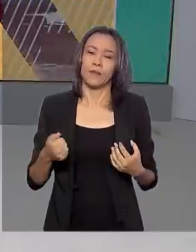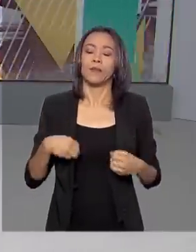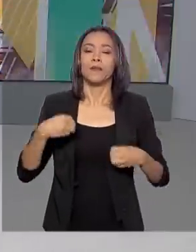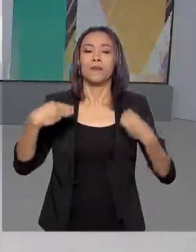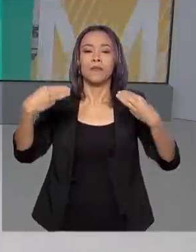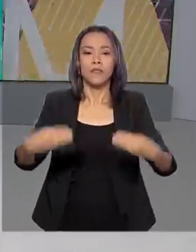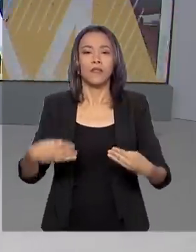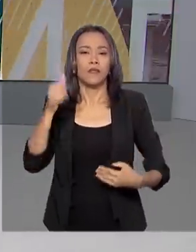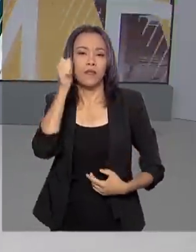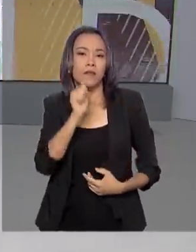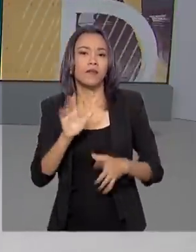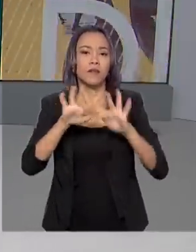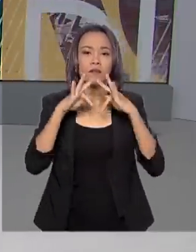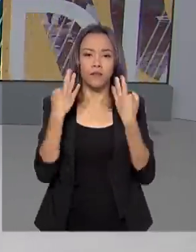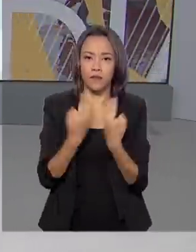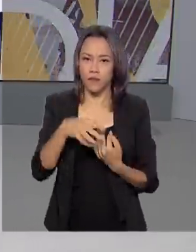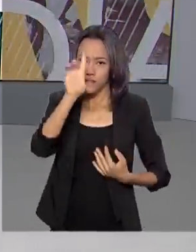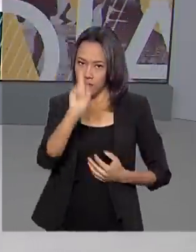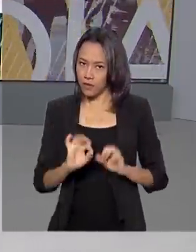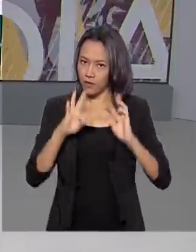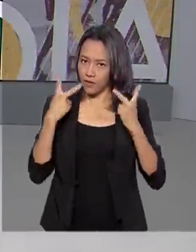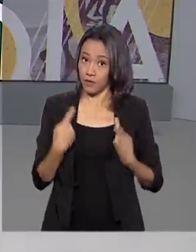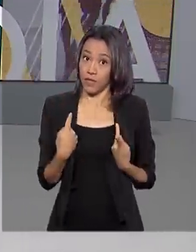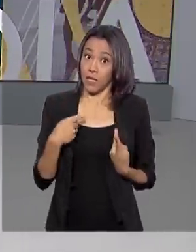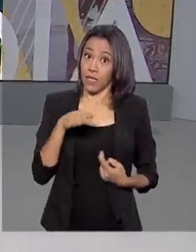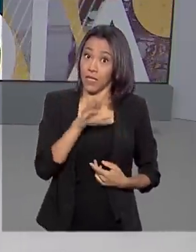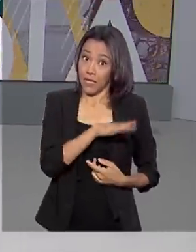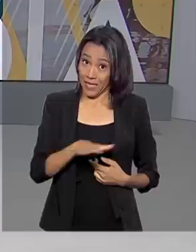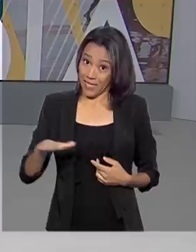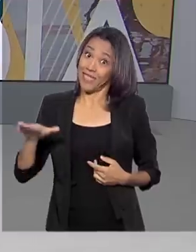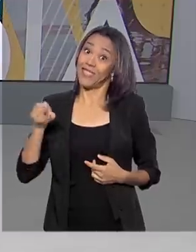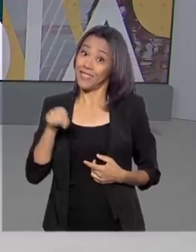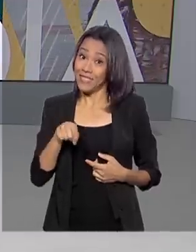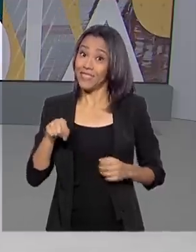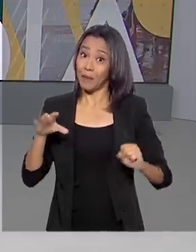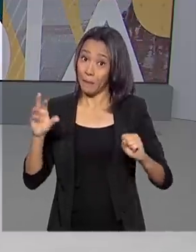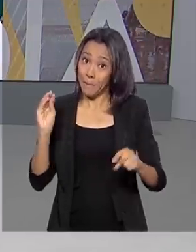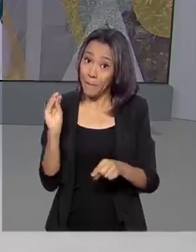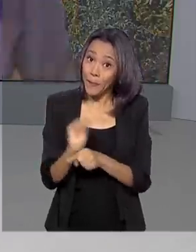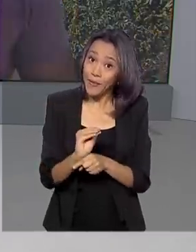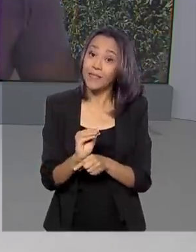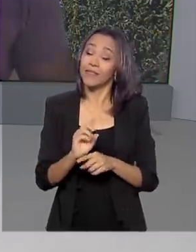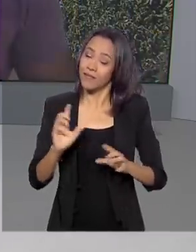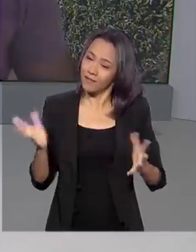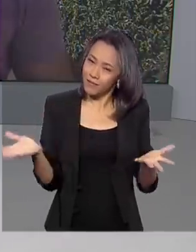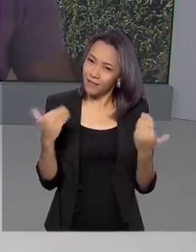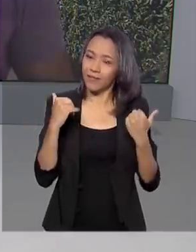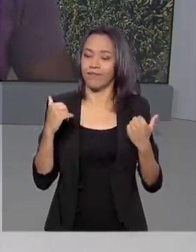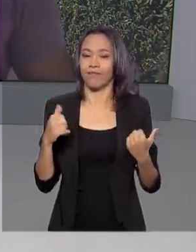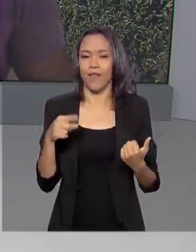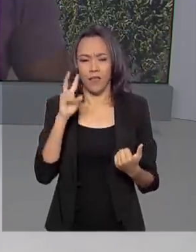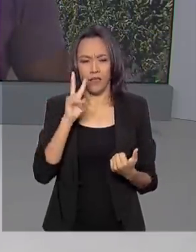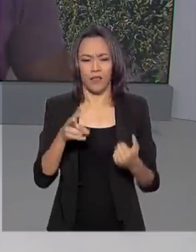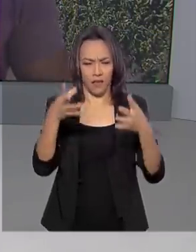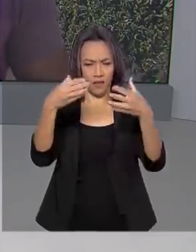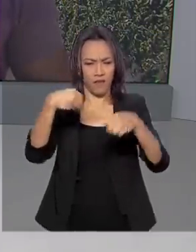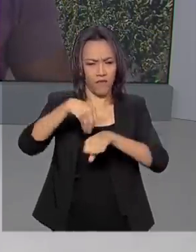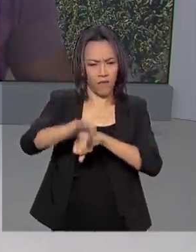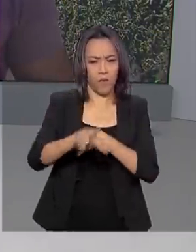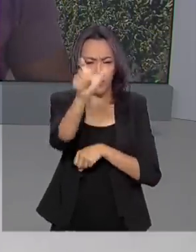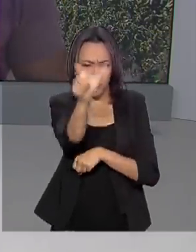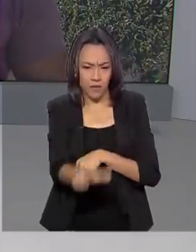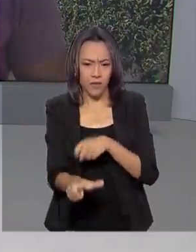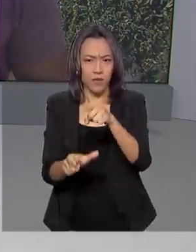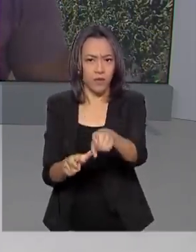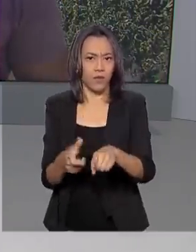da Família e dos Direitos Humanos. Criança protegida, entre nesse bloco. A gente vai ao Rio de Janeiro, o repórter Tiago Pimenta tem informações pra gente.